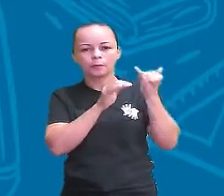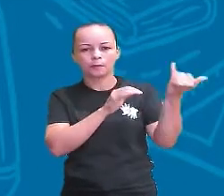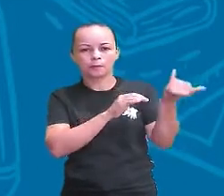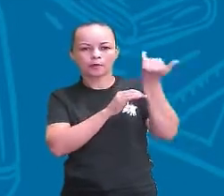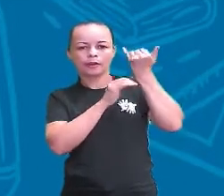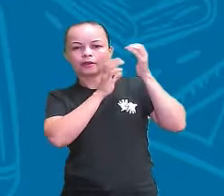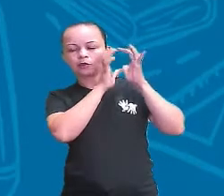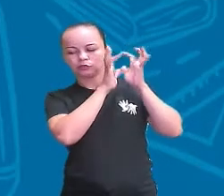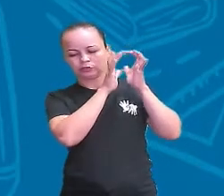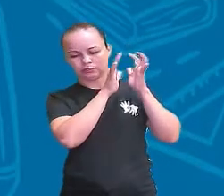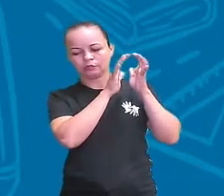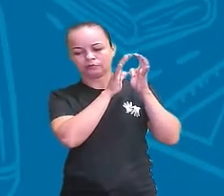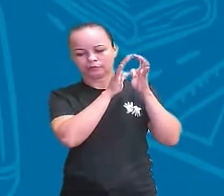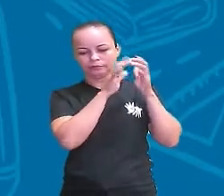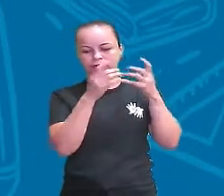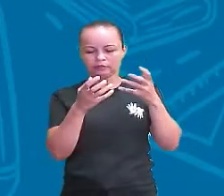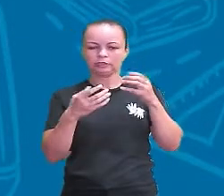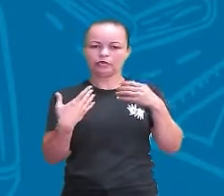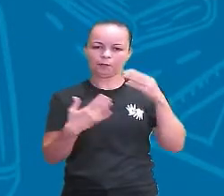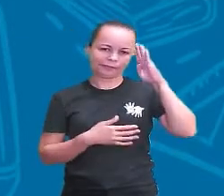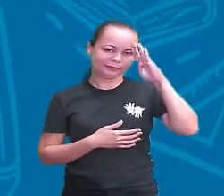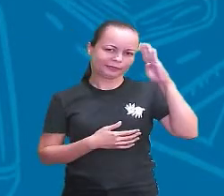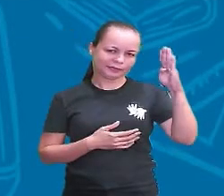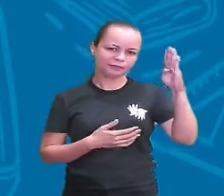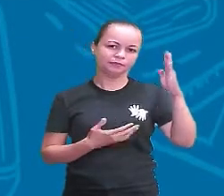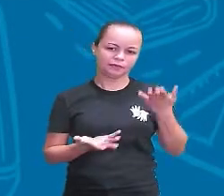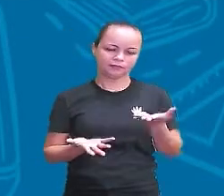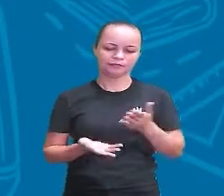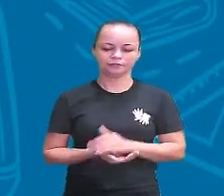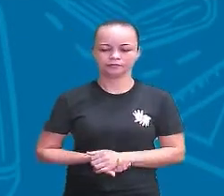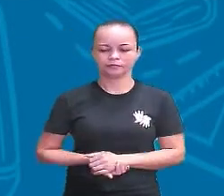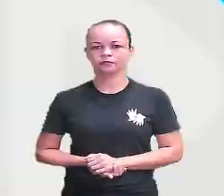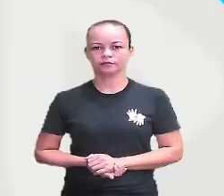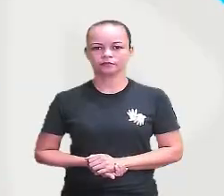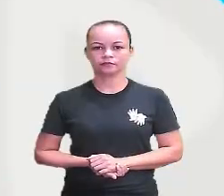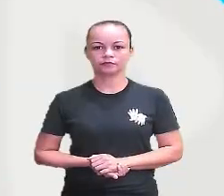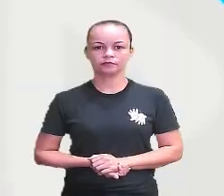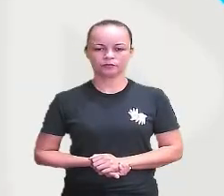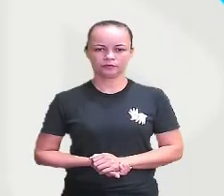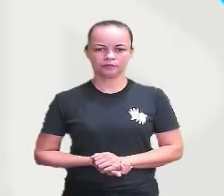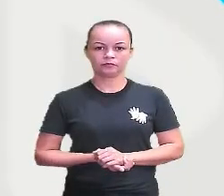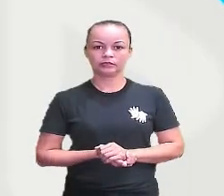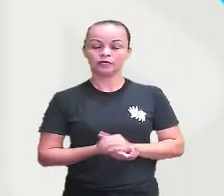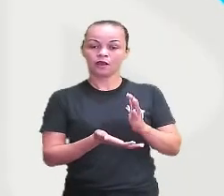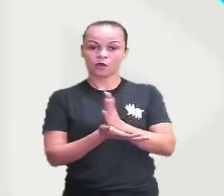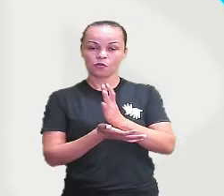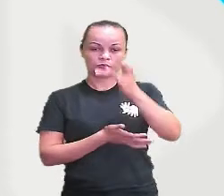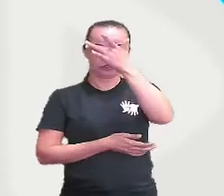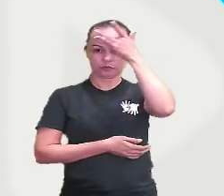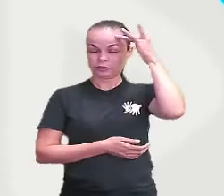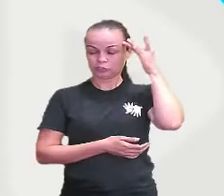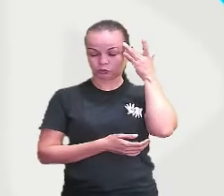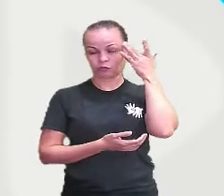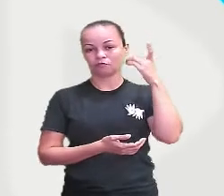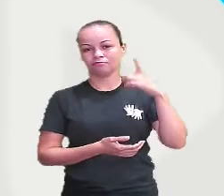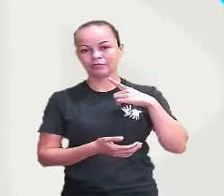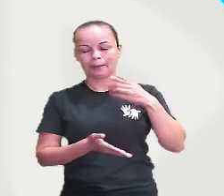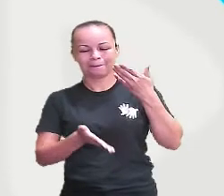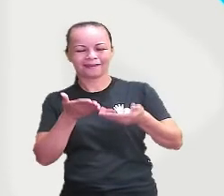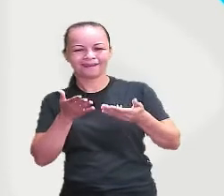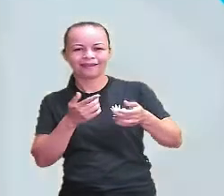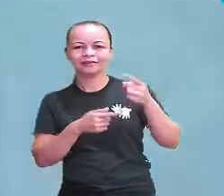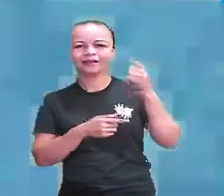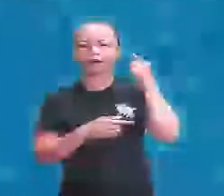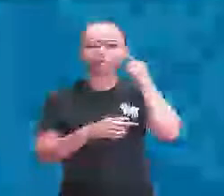é o nosso órgão principal, né? O nosso órgão rei. Algumas pessoas possuem graves perdas auditivas e